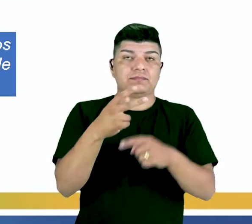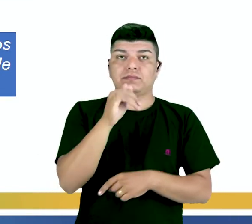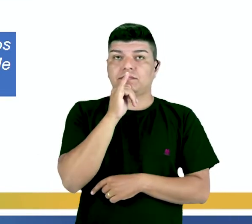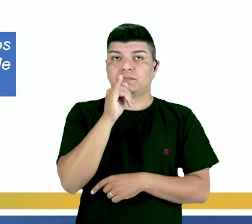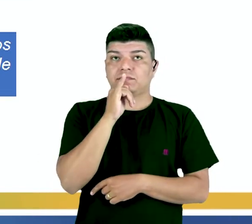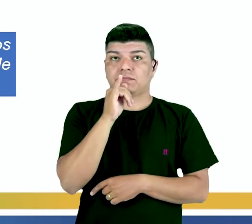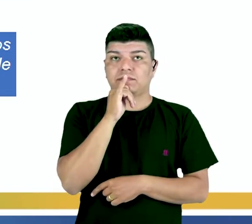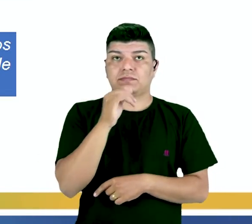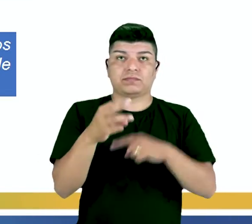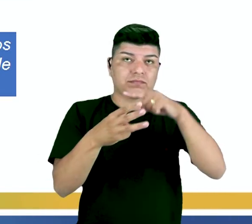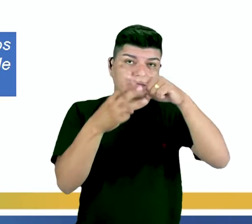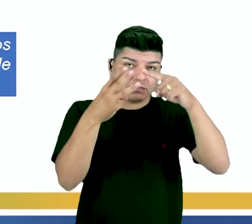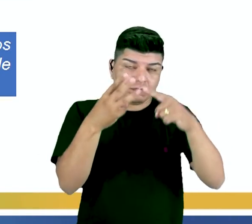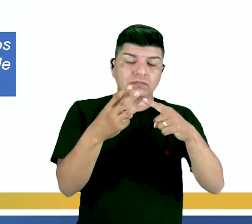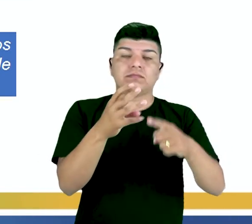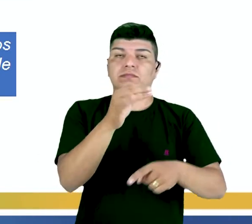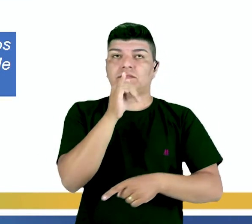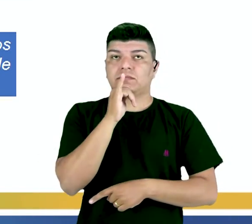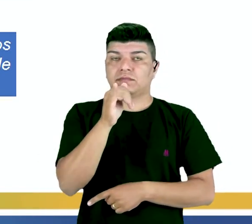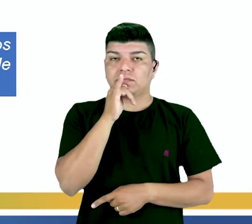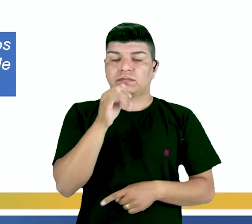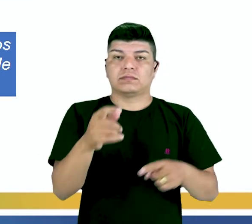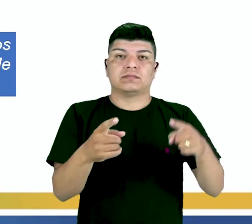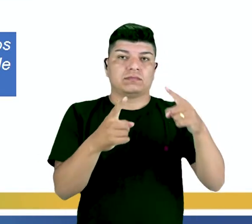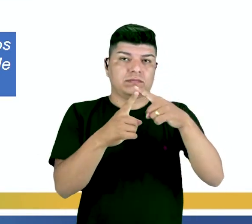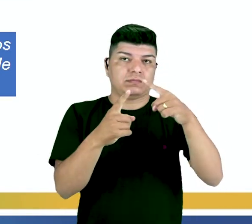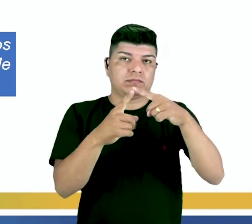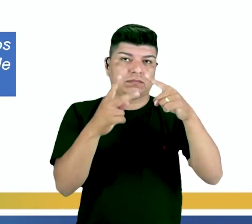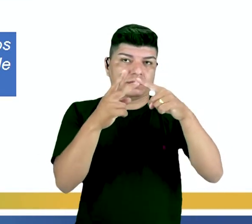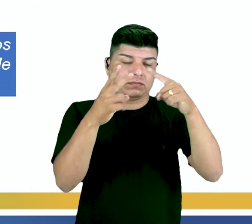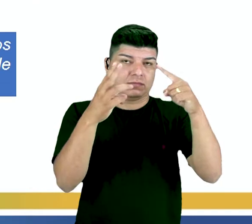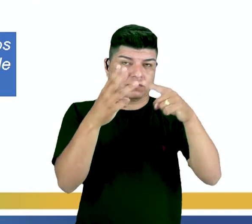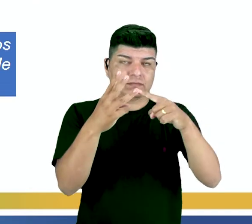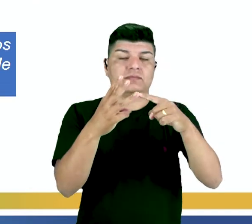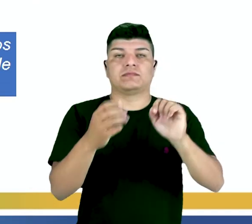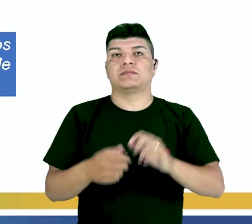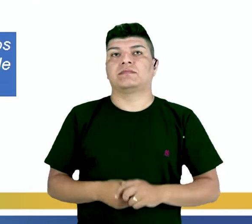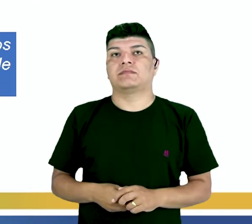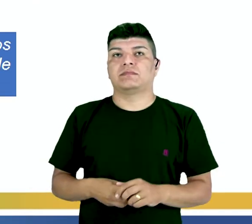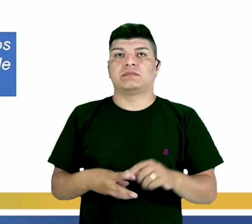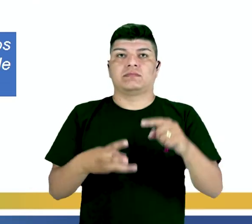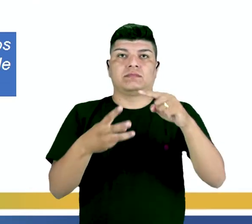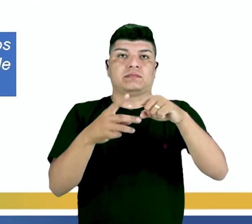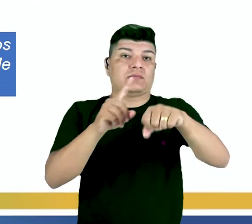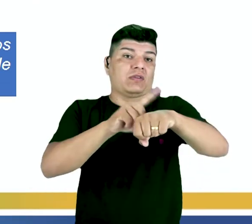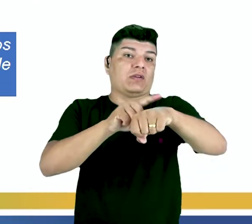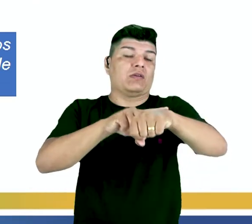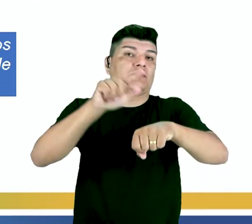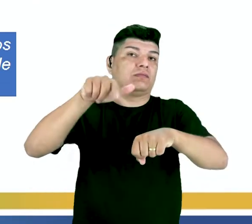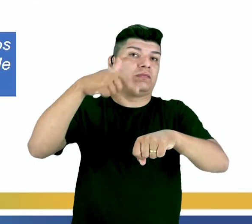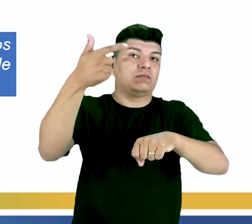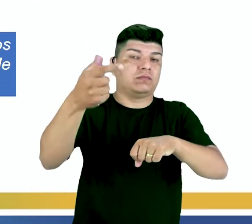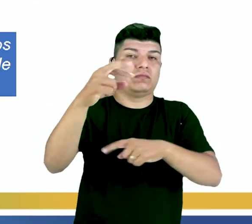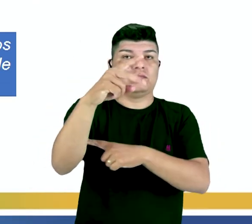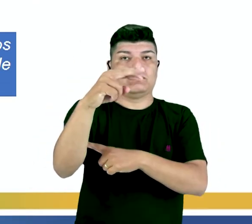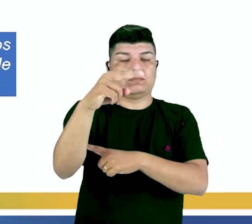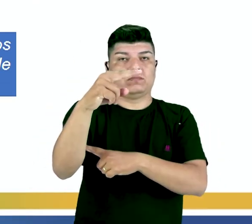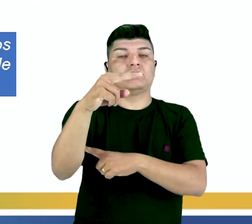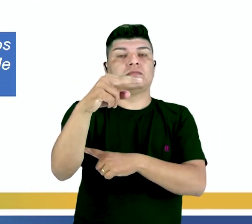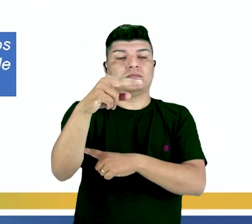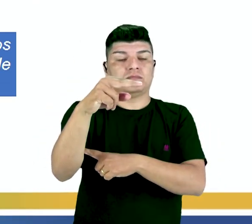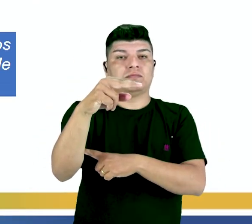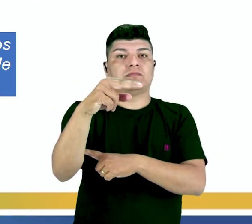exemplos de expressões que também marcam a temporalidade de uma determinada ação. Então, horas depois, os irmãos deram